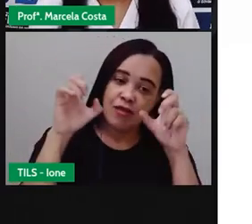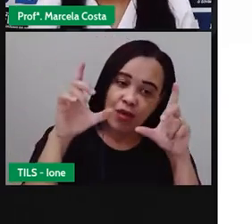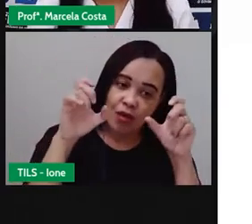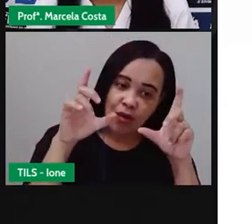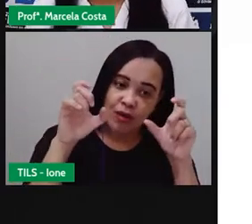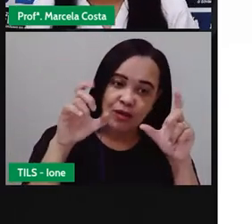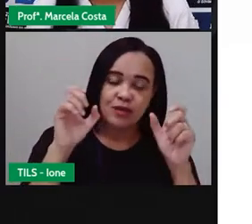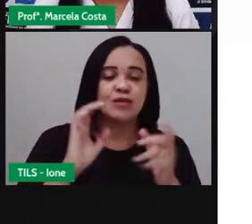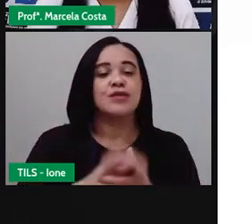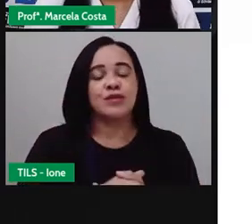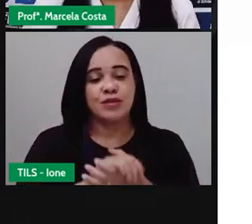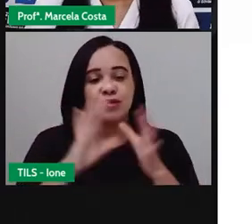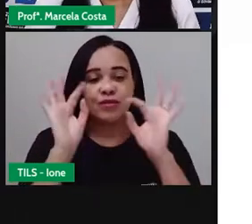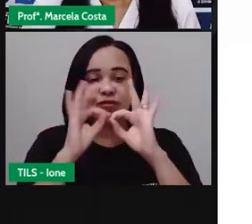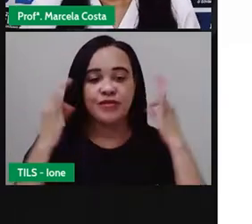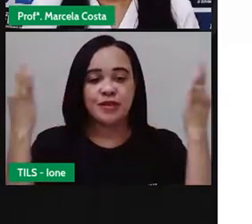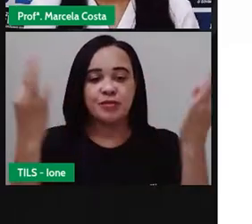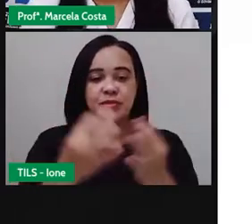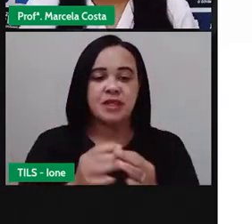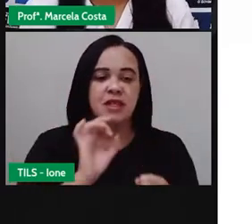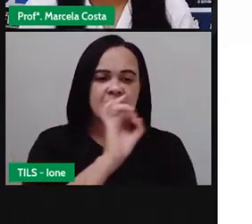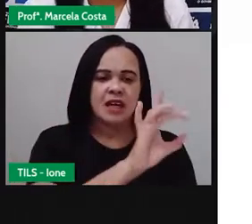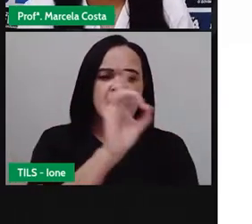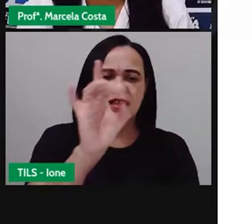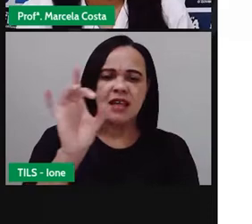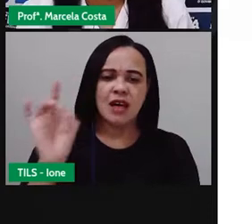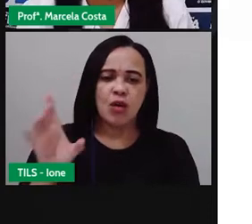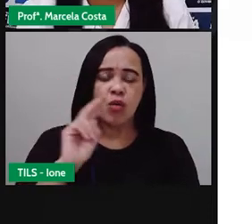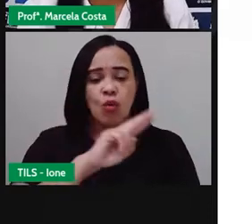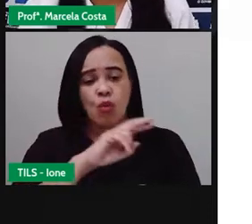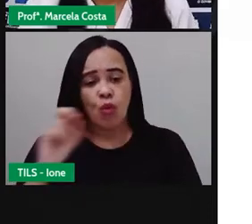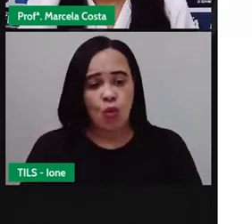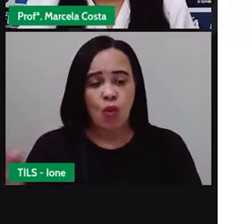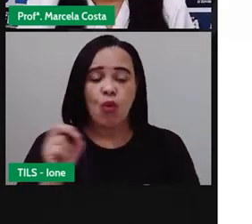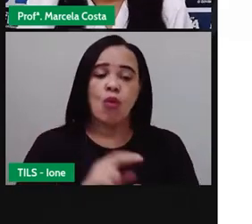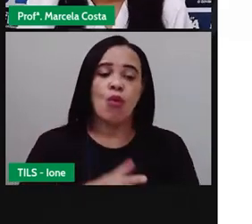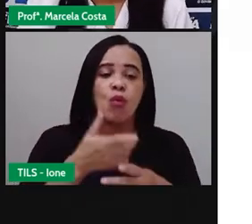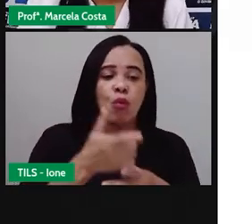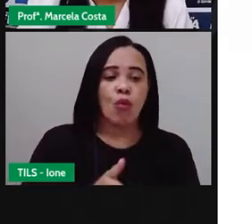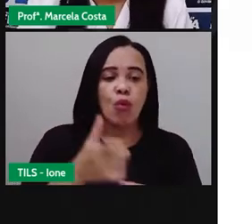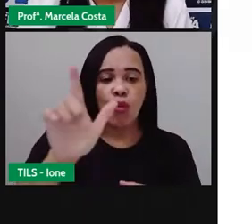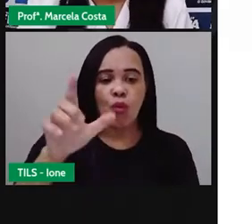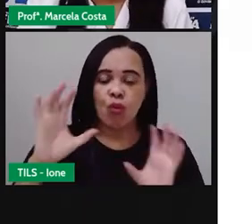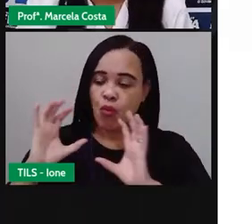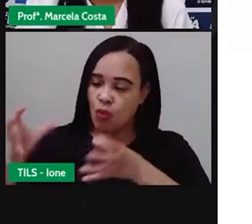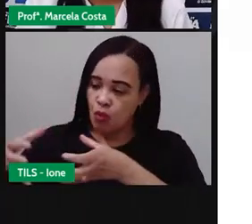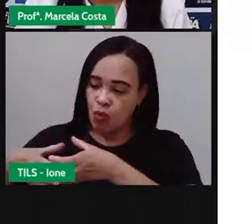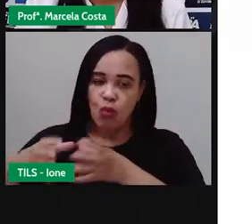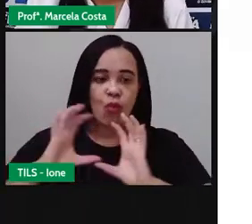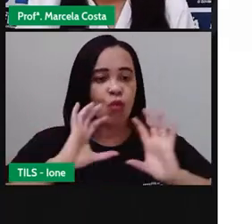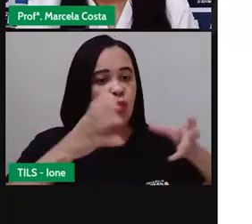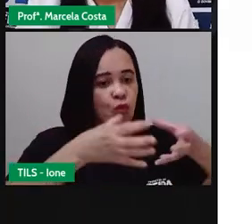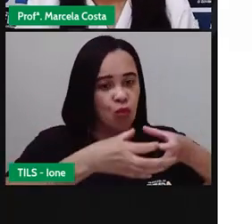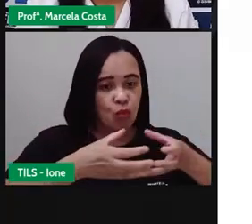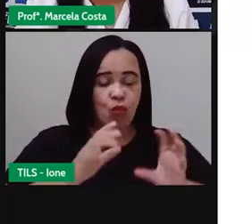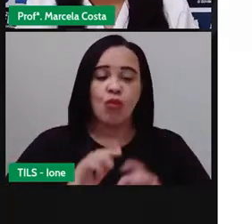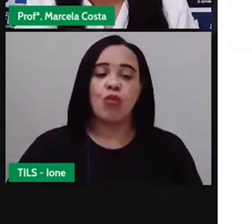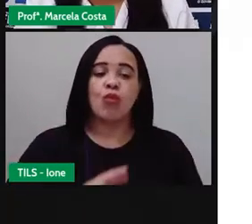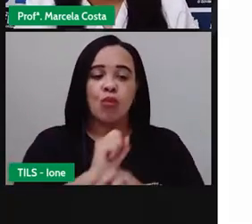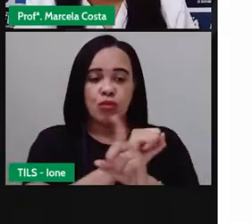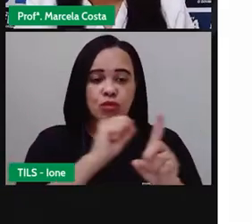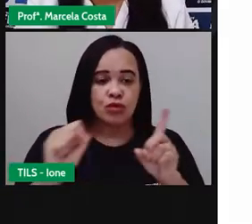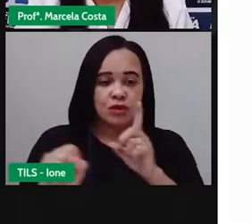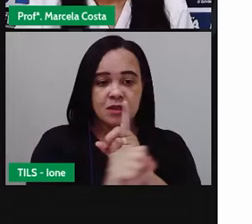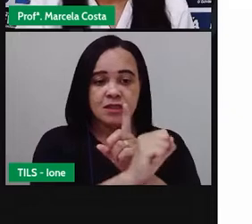de membros da família ou de outros membros sociais e outros grupos do seu convívio. Aí, da sua